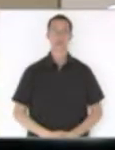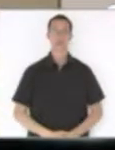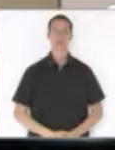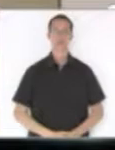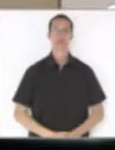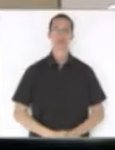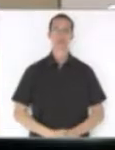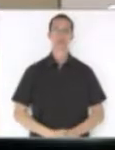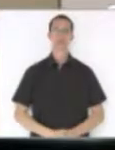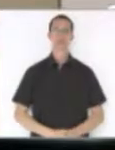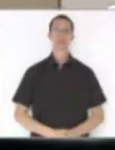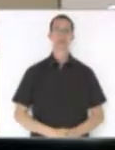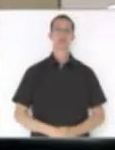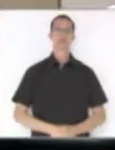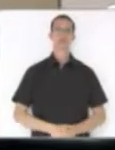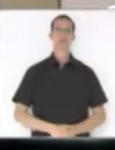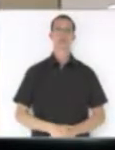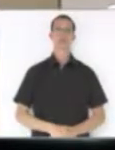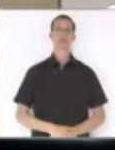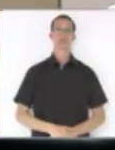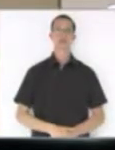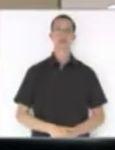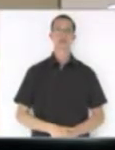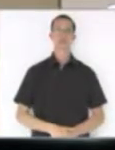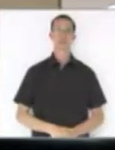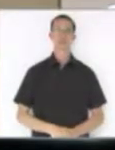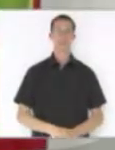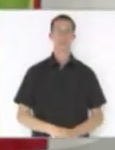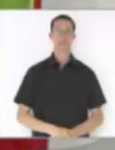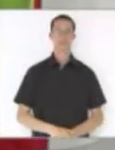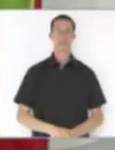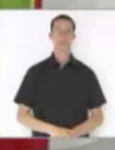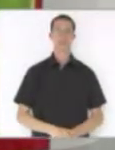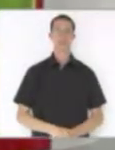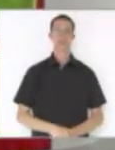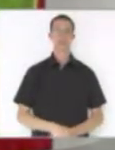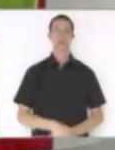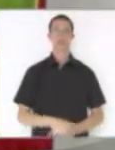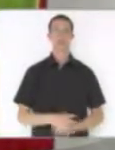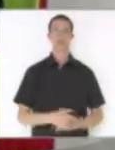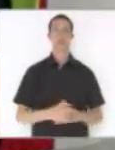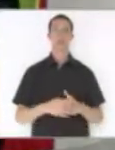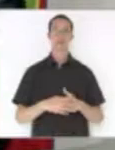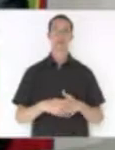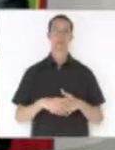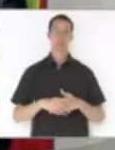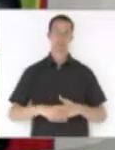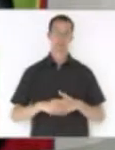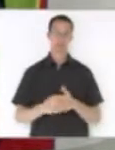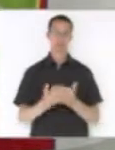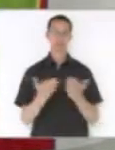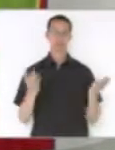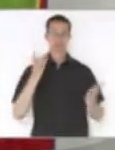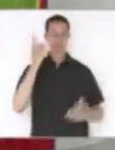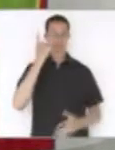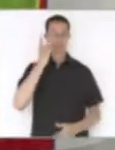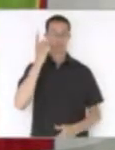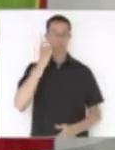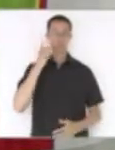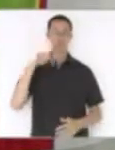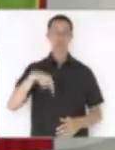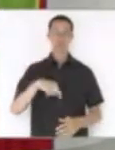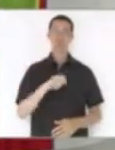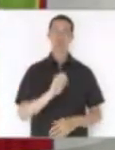Presidente, Srs. Parlamentares. O Estado de Santa Catarina, cada vez mais, vem reconhecendo